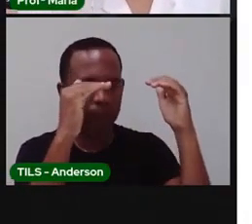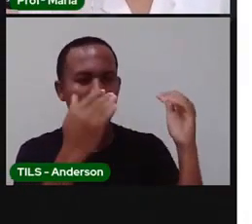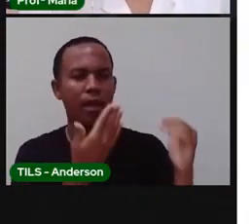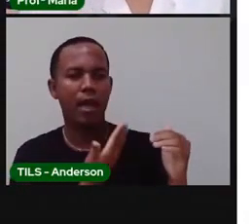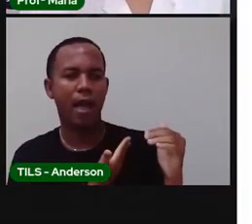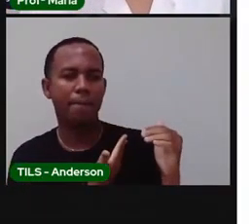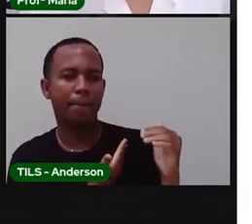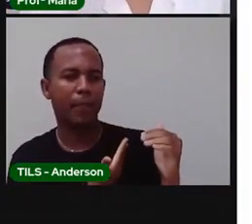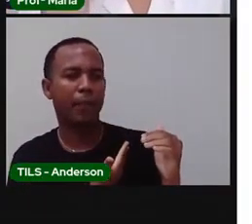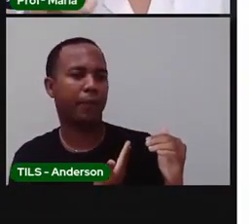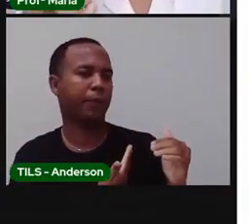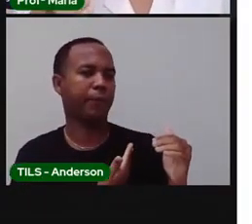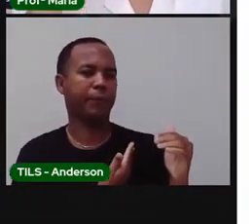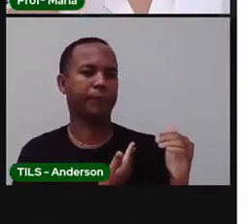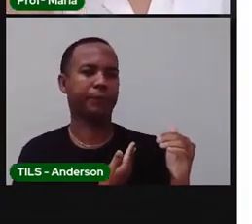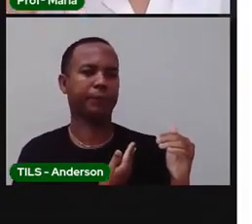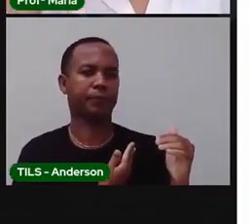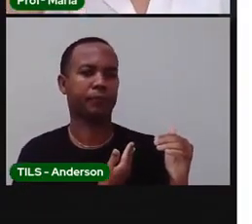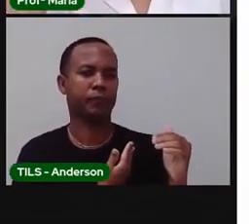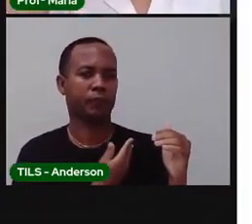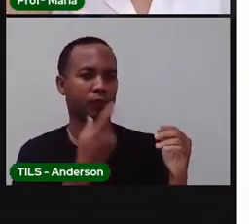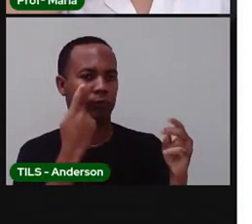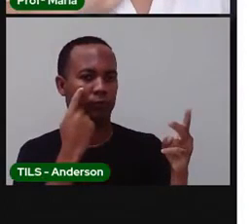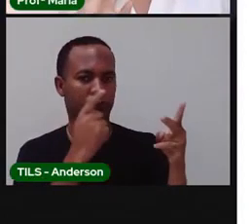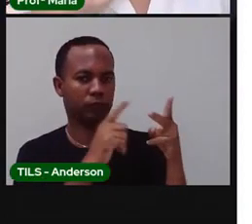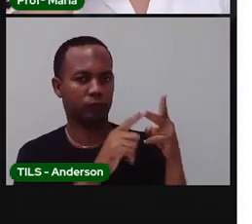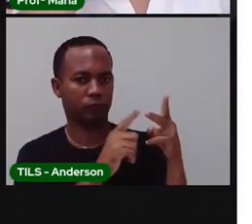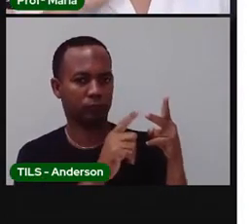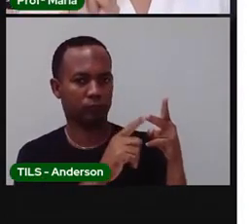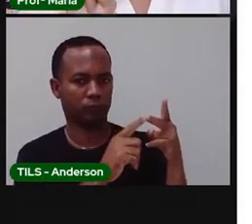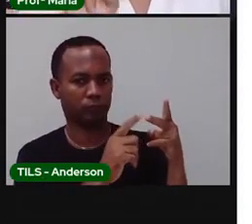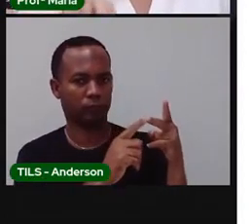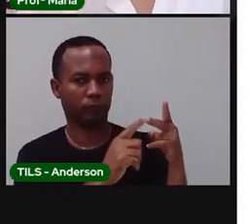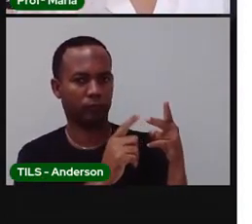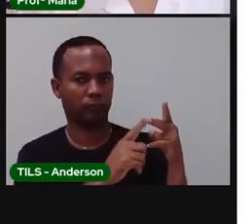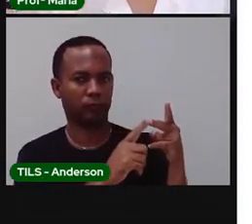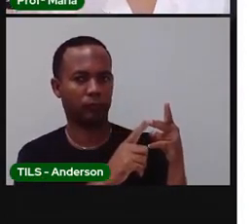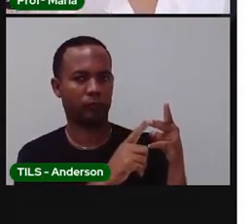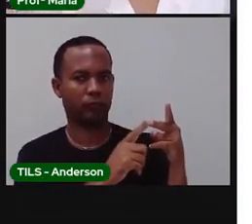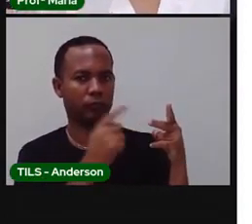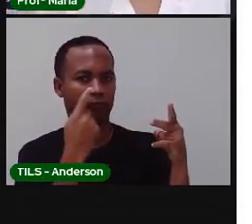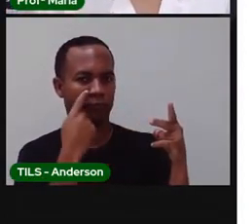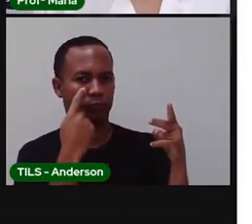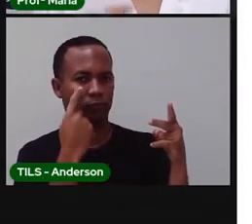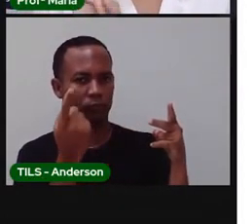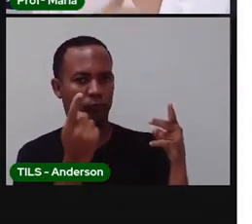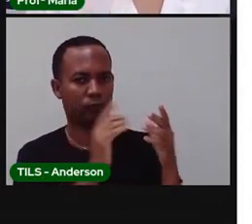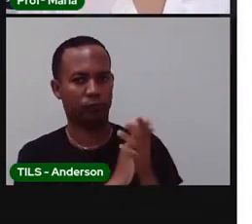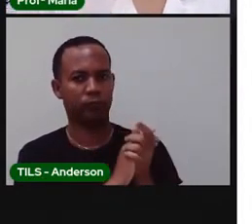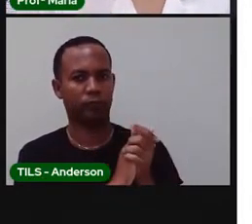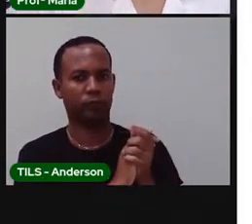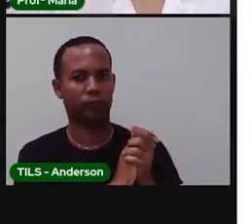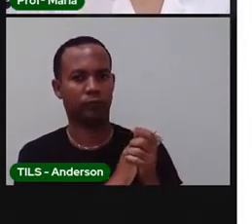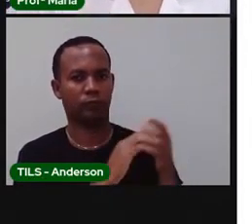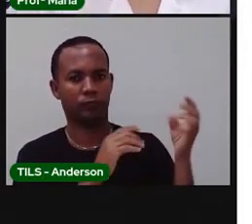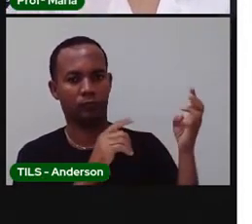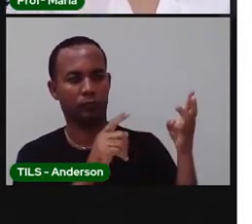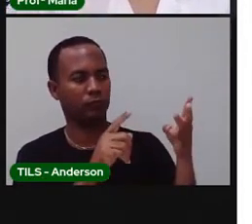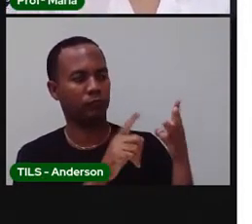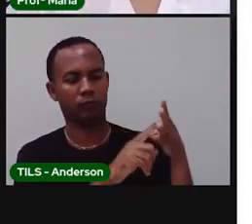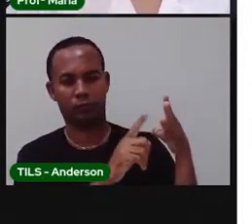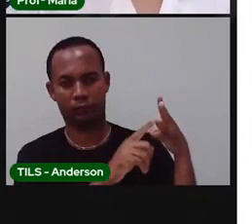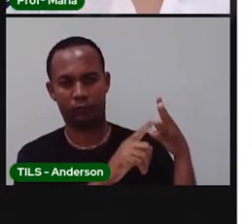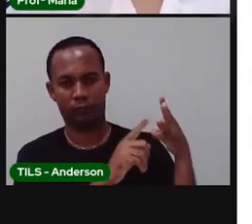coleguinhas também, tá? Esse é o item 2, está ticado aí na hora da edição, acabou cortando, gente, me perdoe. Item 3.